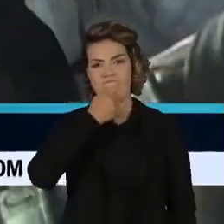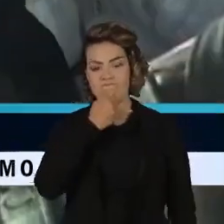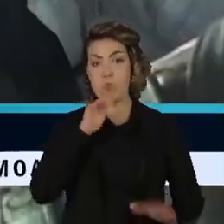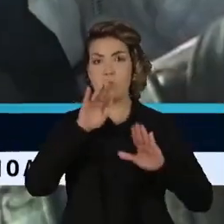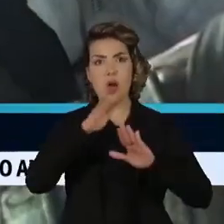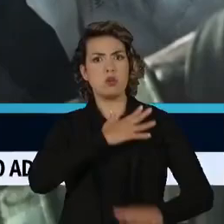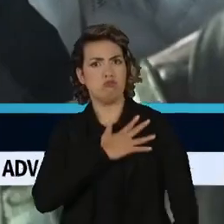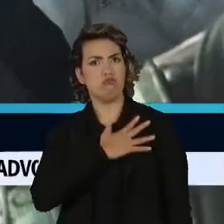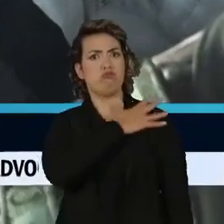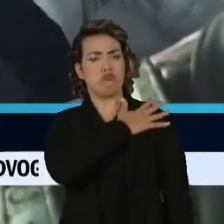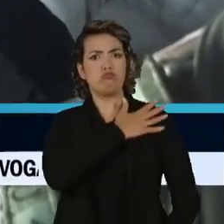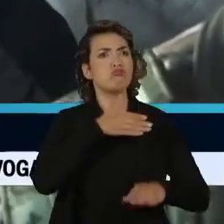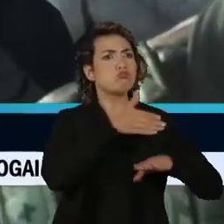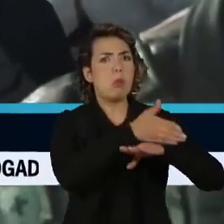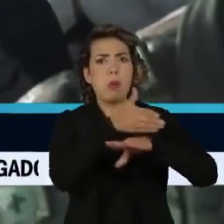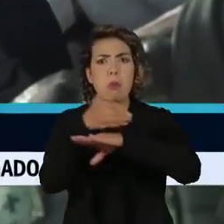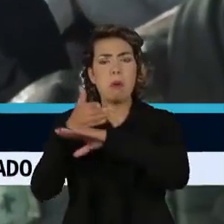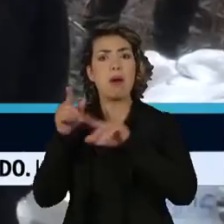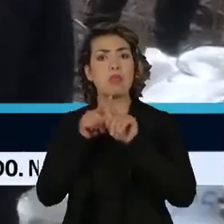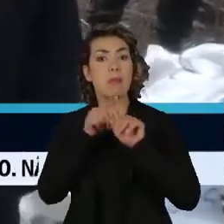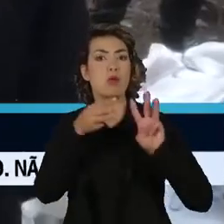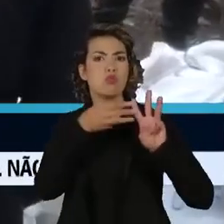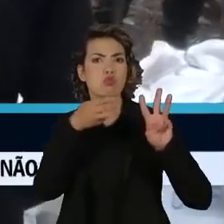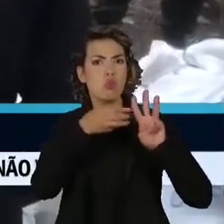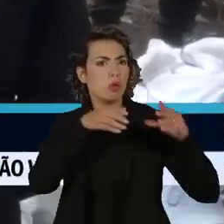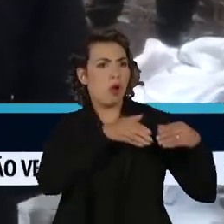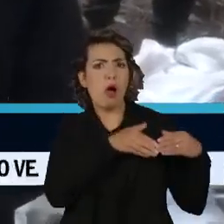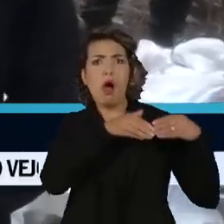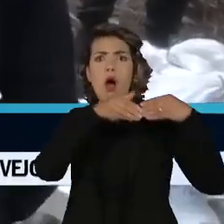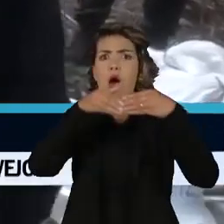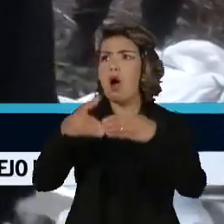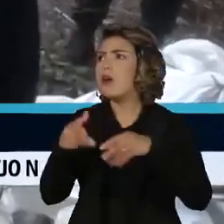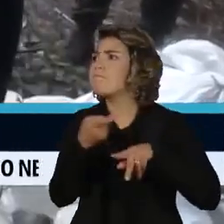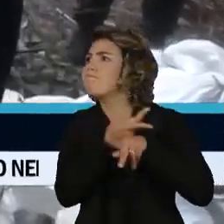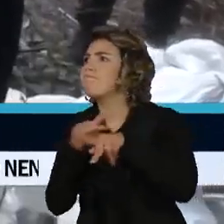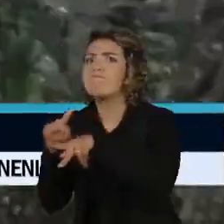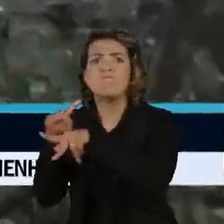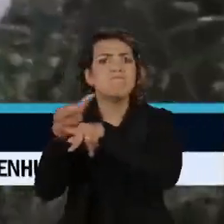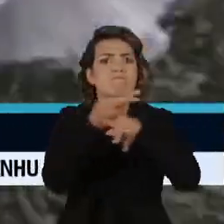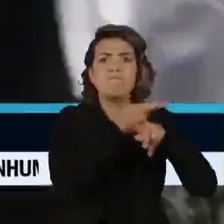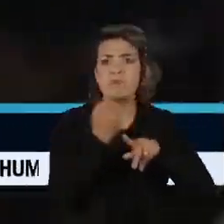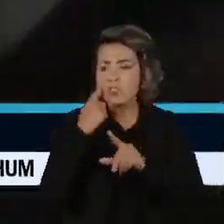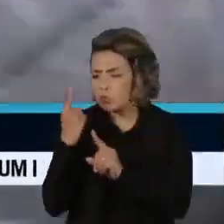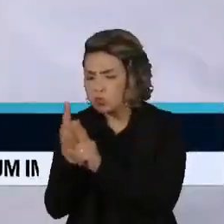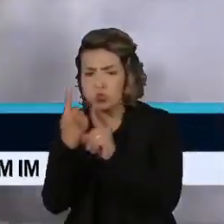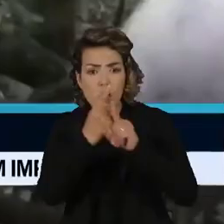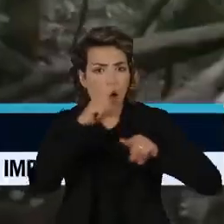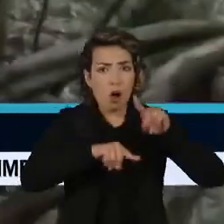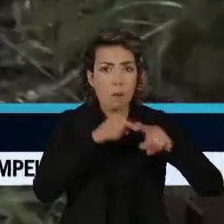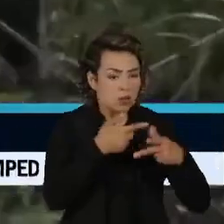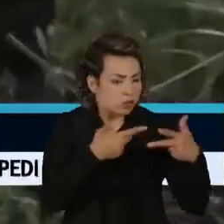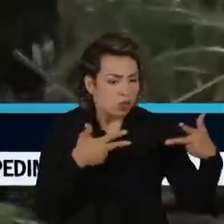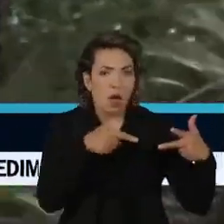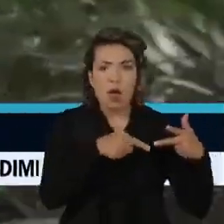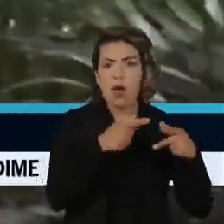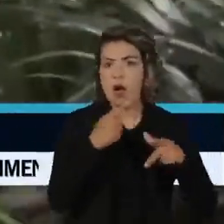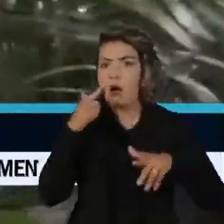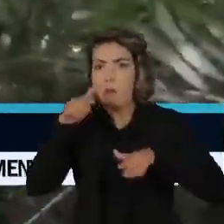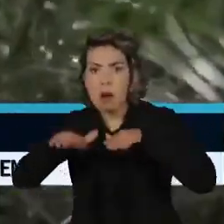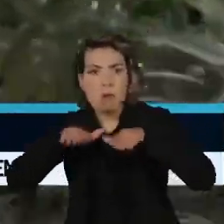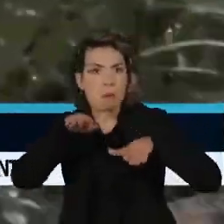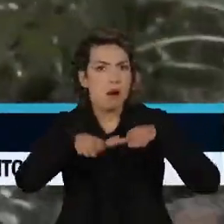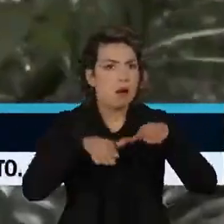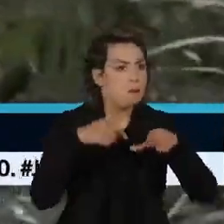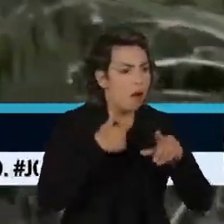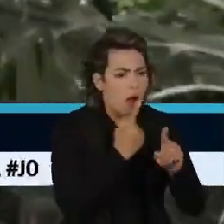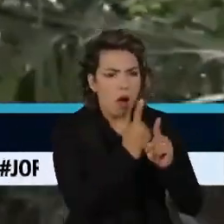militares, um grupo de indígenas e o pai das crianças, saem em procura delas, seguindo pistas como objetos, pegadas e até cascas